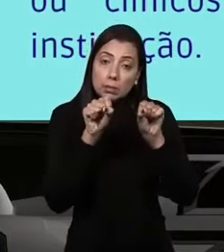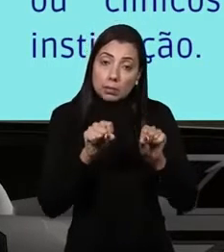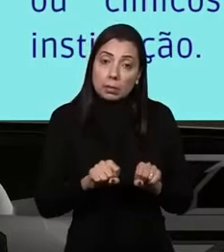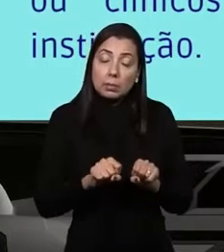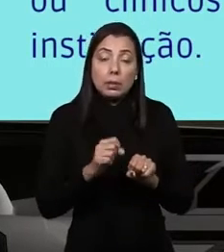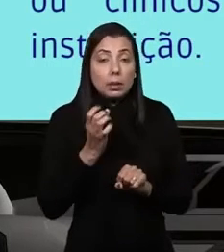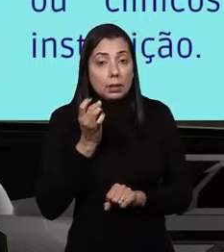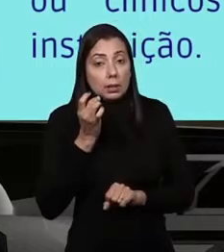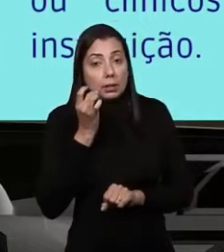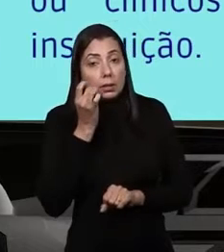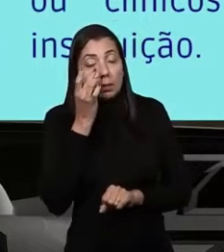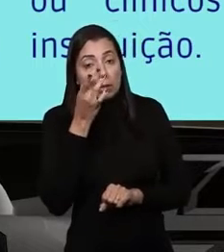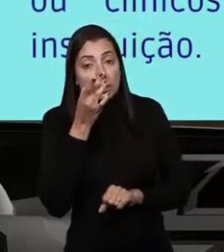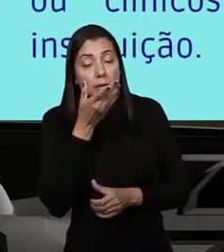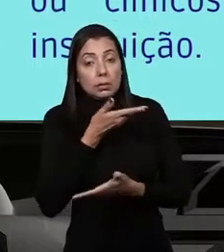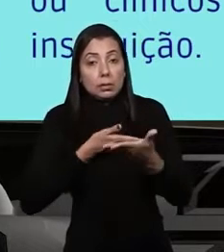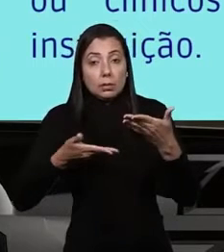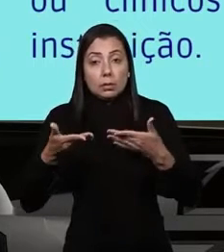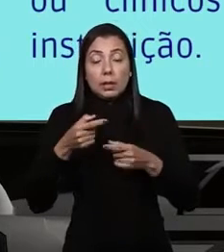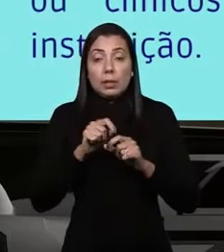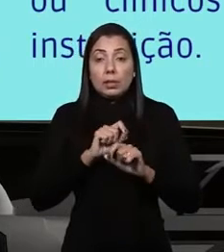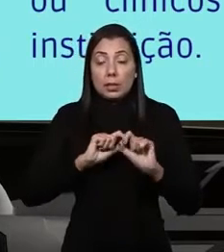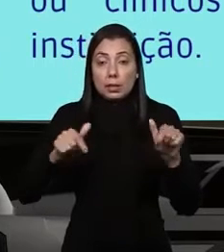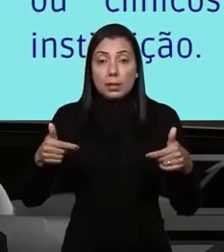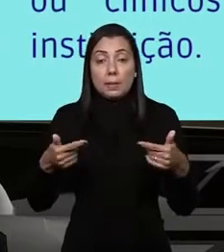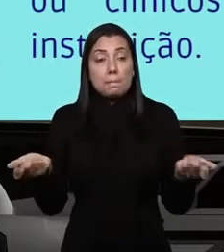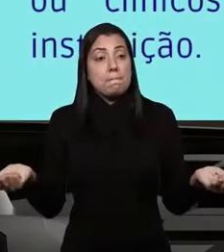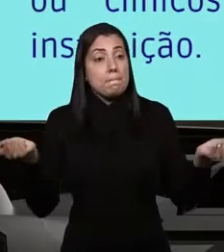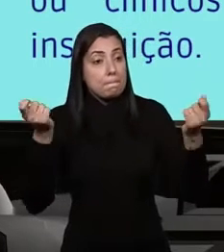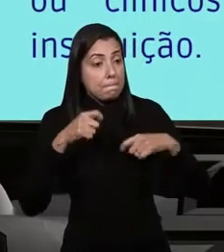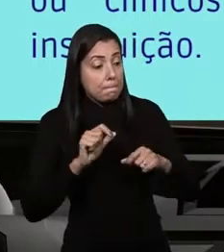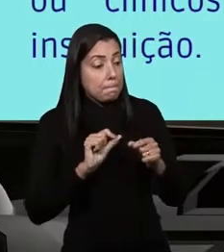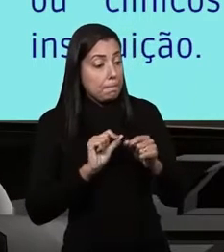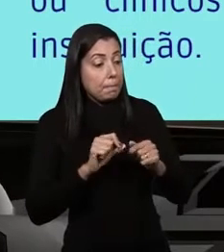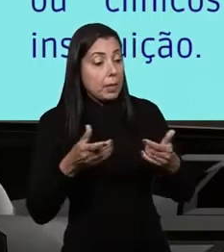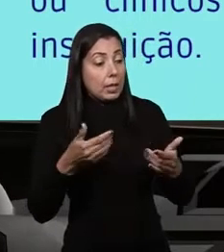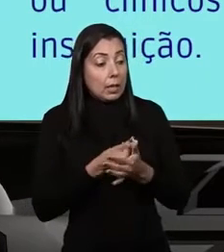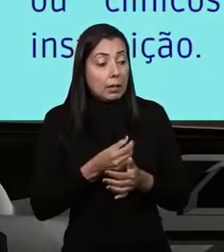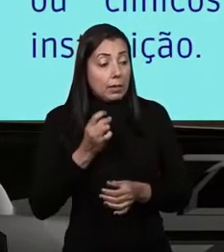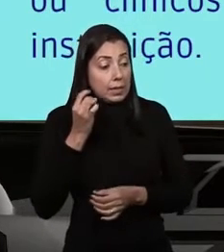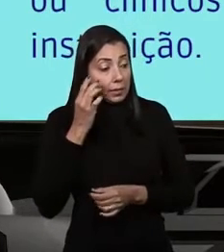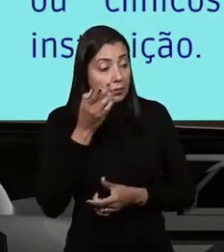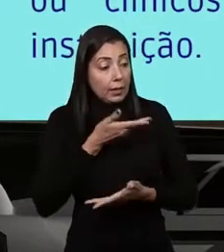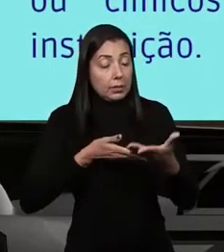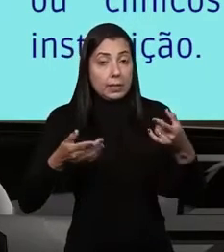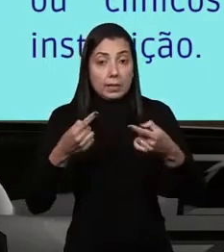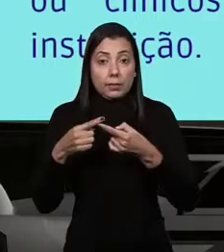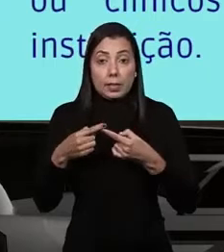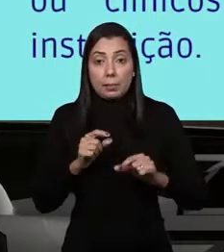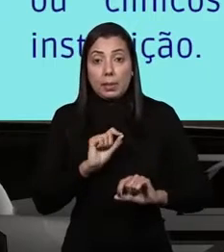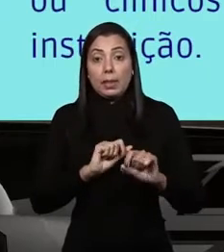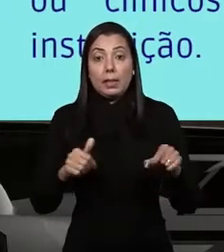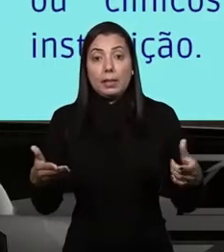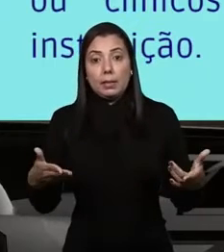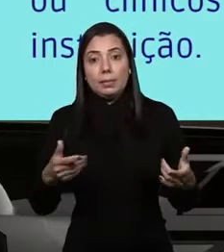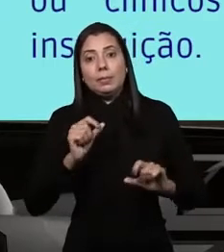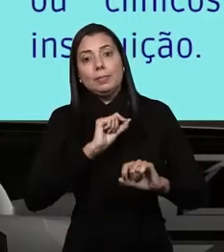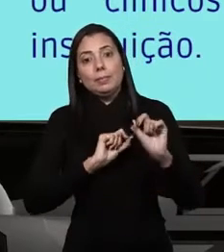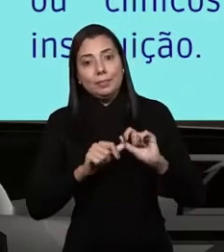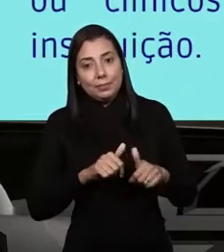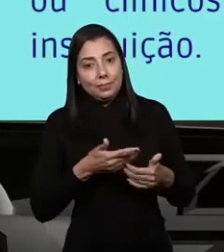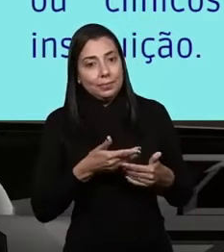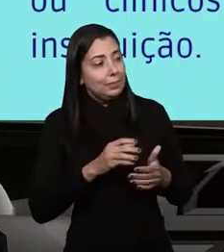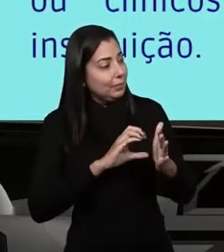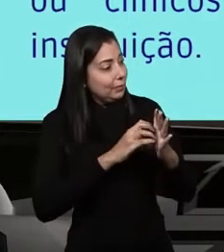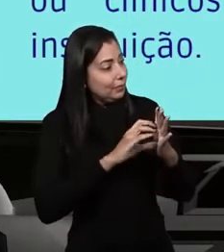bastante o processo de monitoramento. E foi possível, a partir de então, integrar, fazer uma integração de dados de